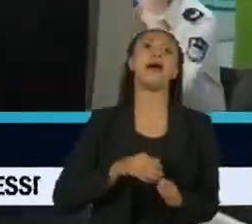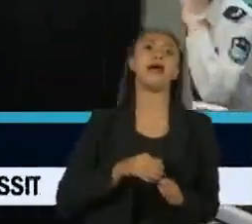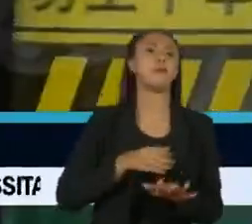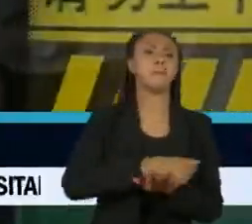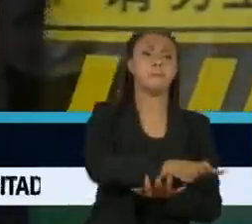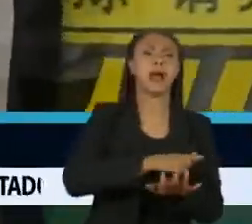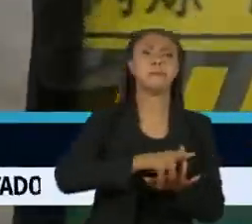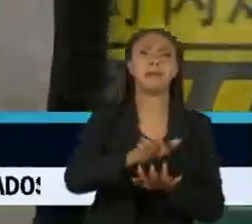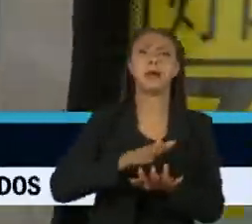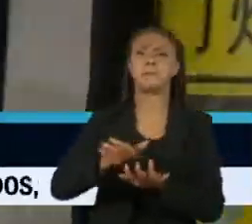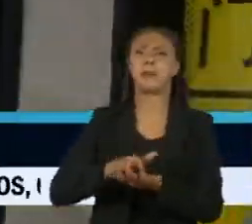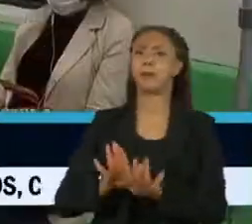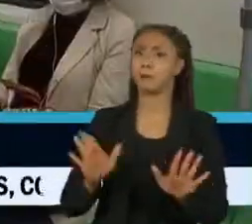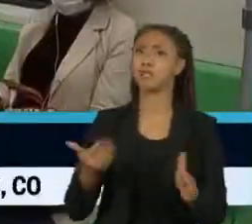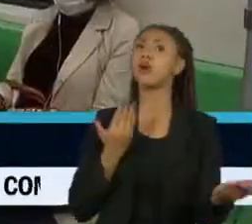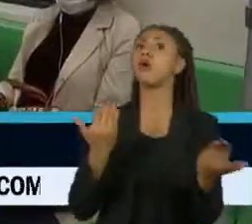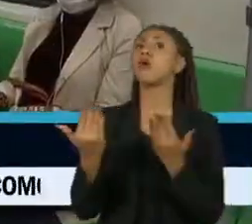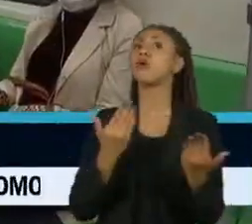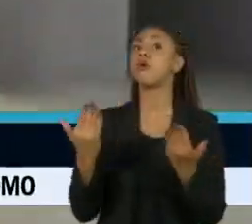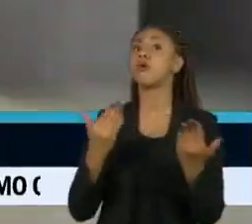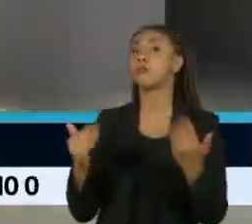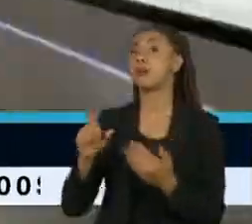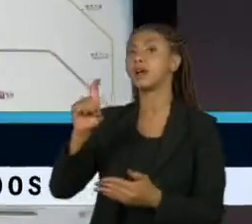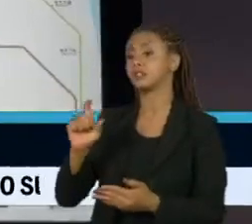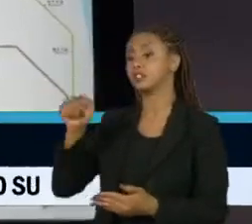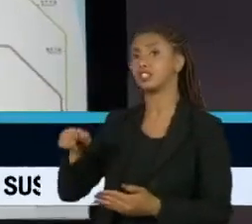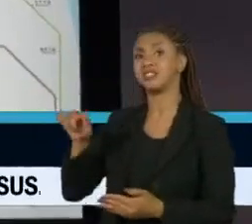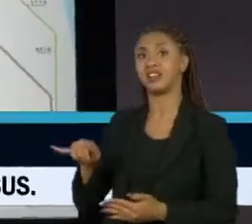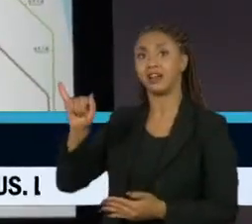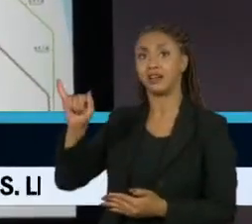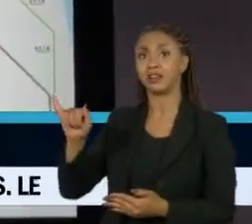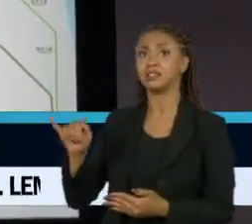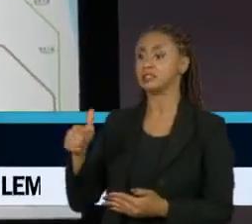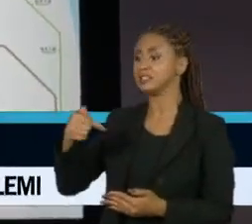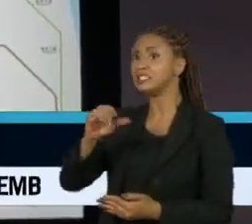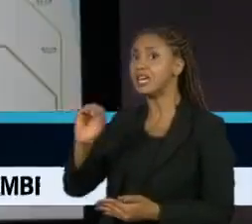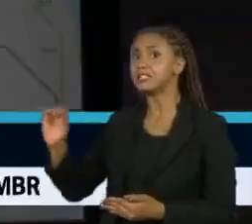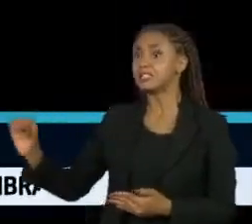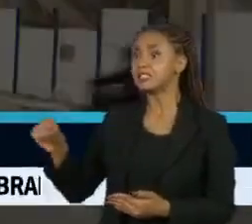Pequena, perto da de Xangai, por exemplo, que tem 700 quilômetros.